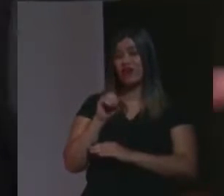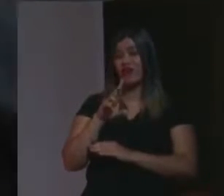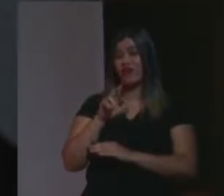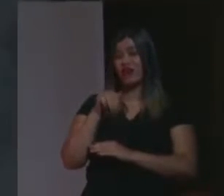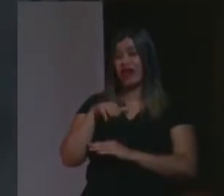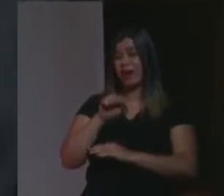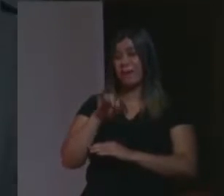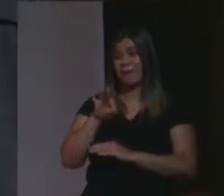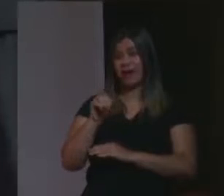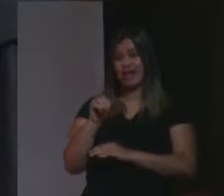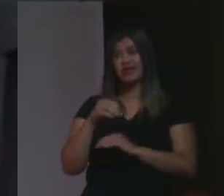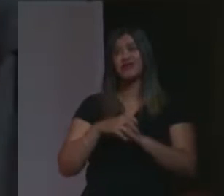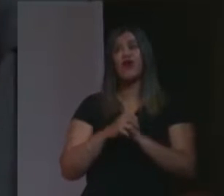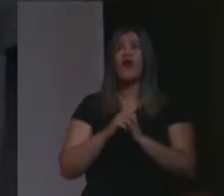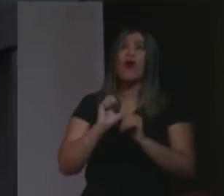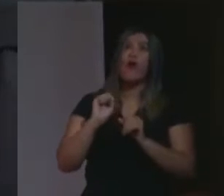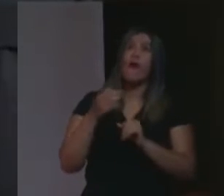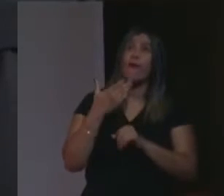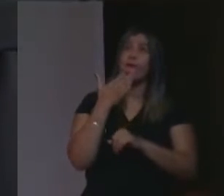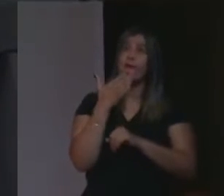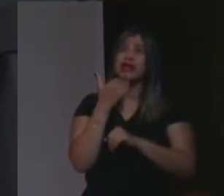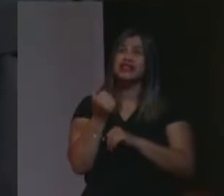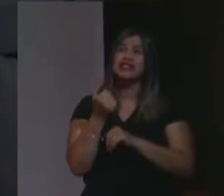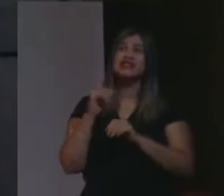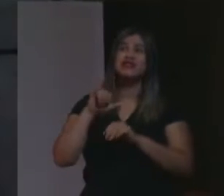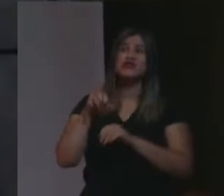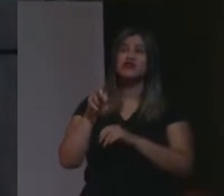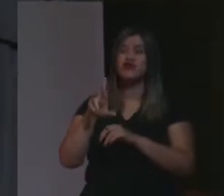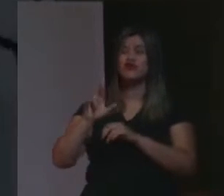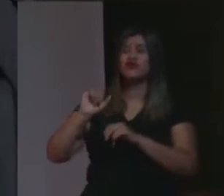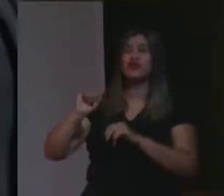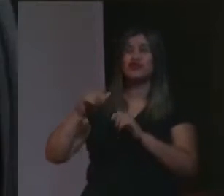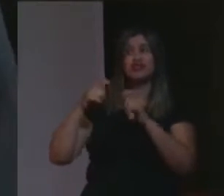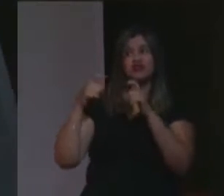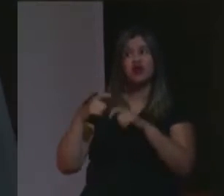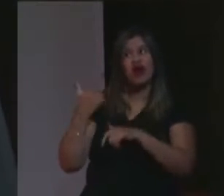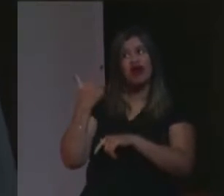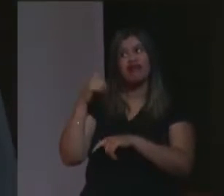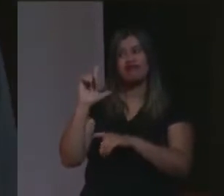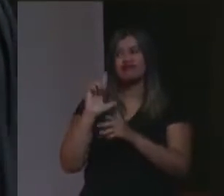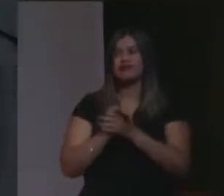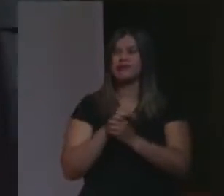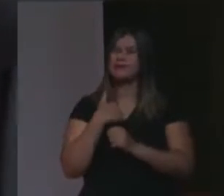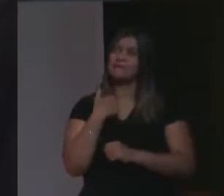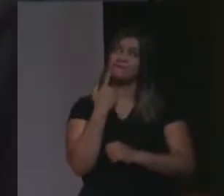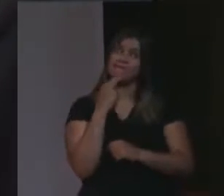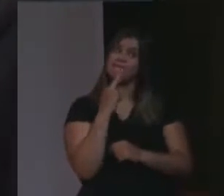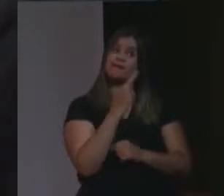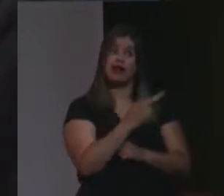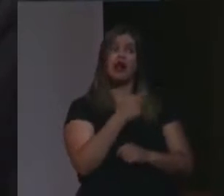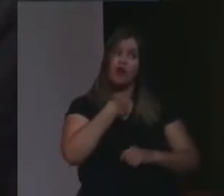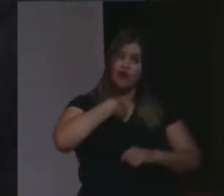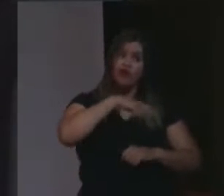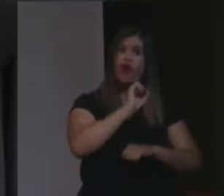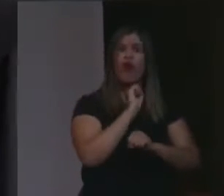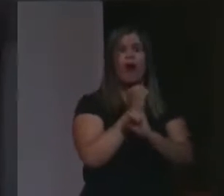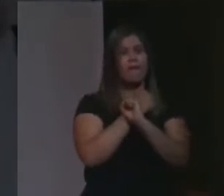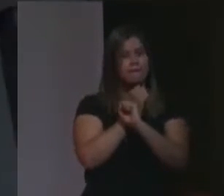lugar. E aí eu falei, de forma alguma, eu vou à PUC,